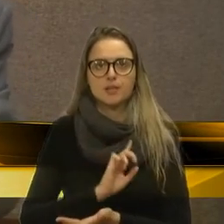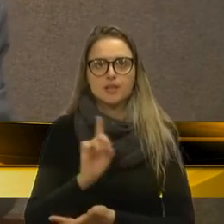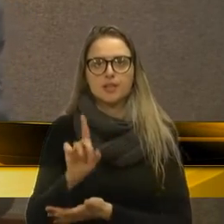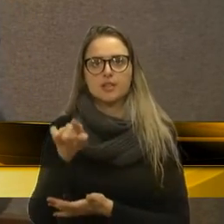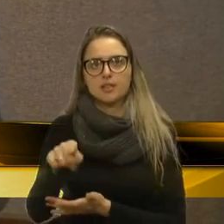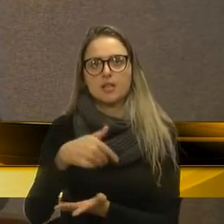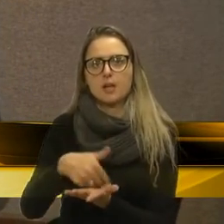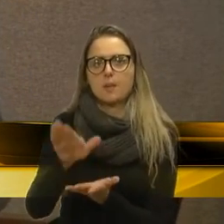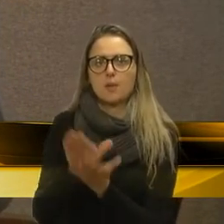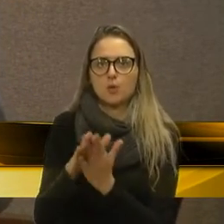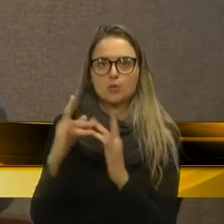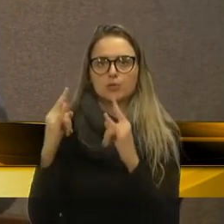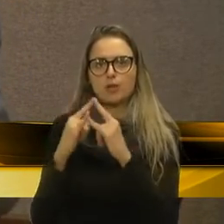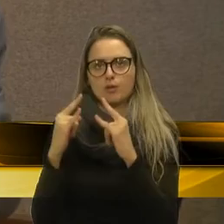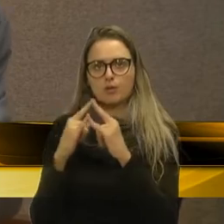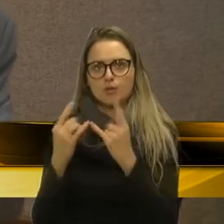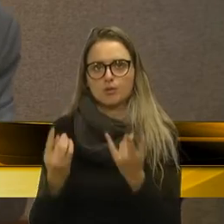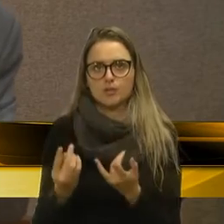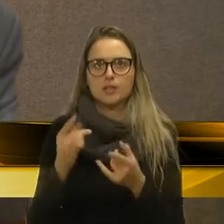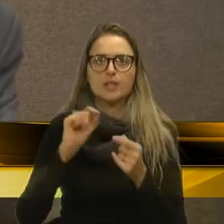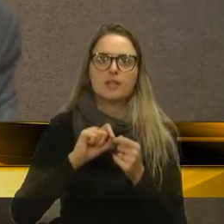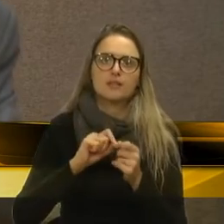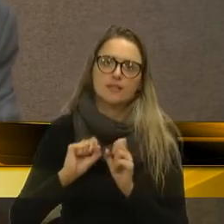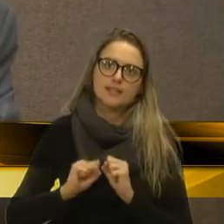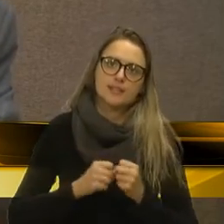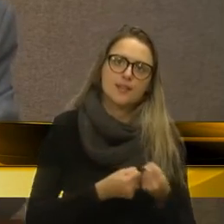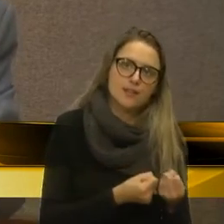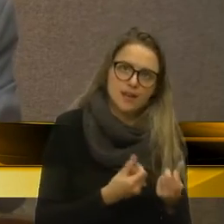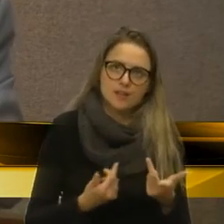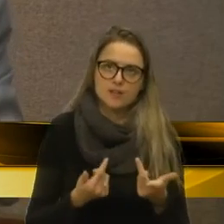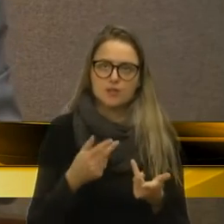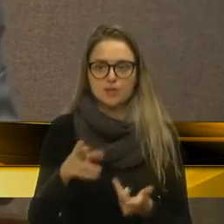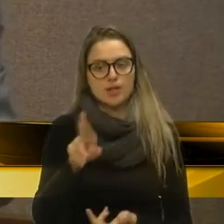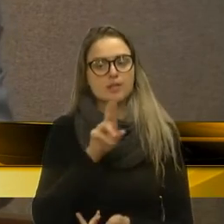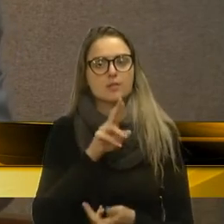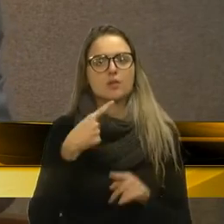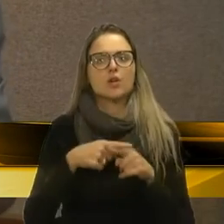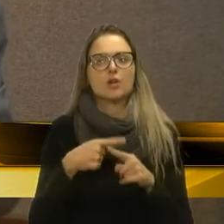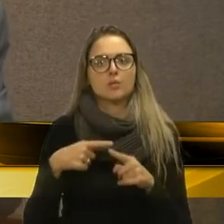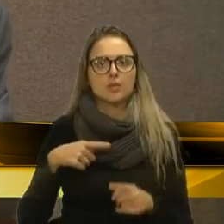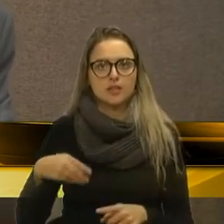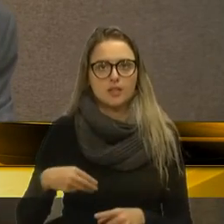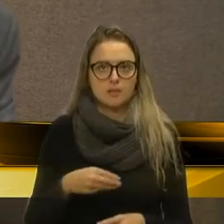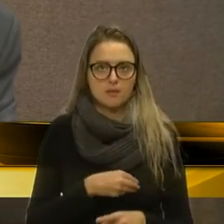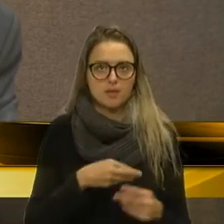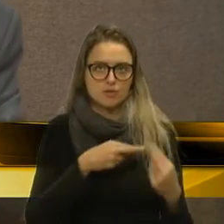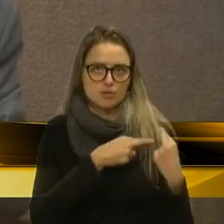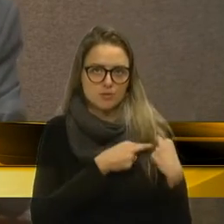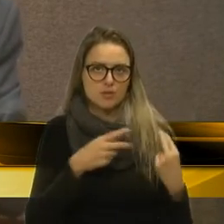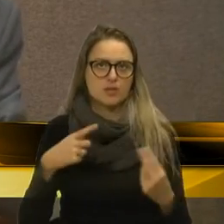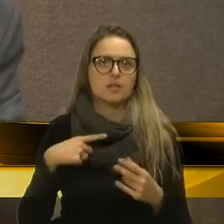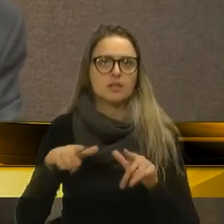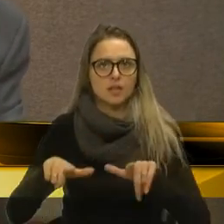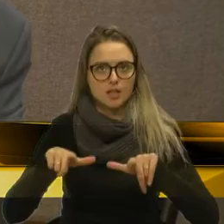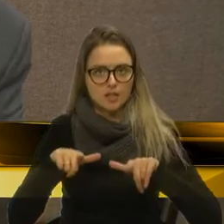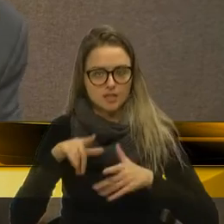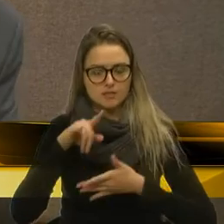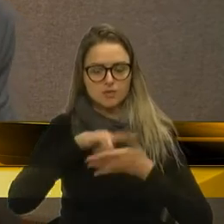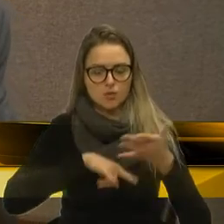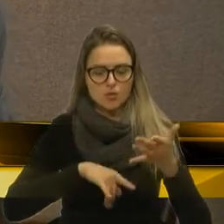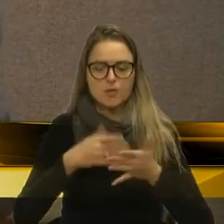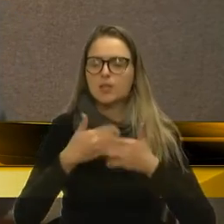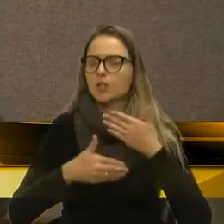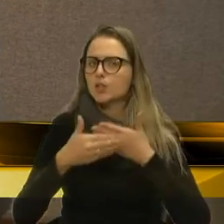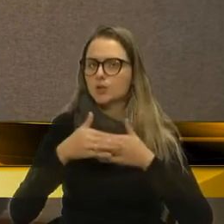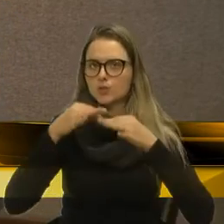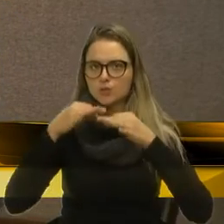notificar o clube. O clube faz a defesa porque ele tem médico responsável, tem laudo técnico, tem todo